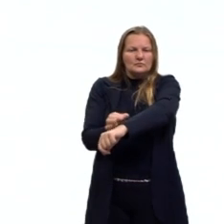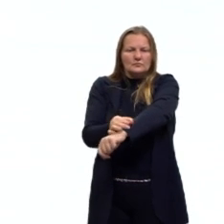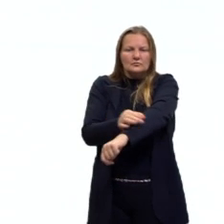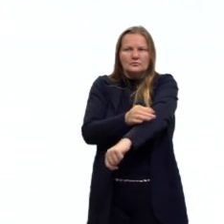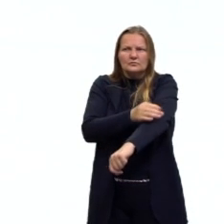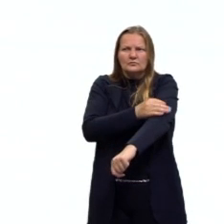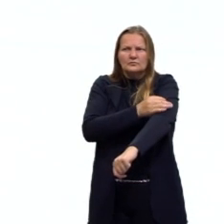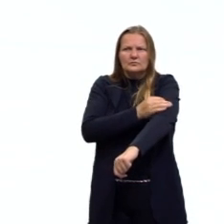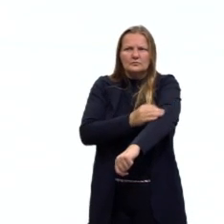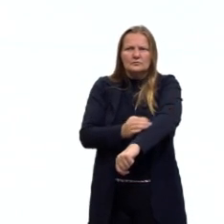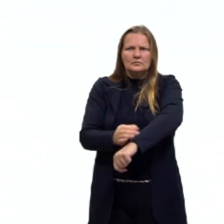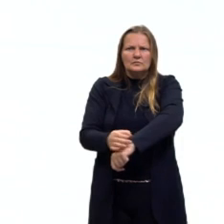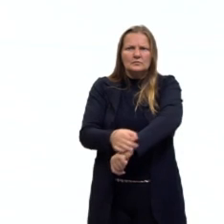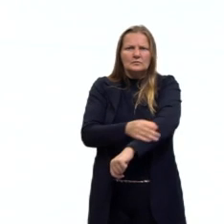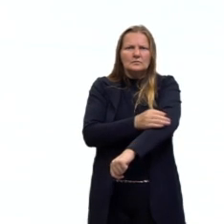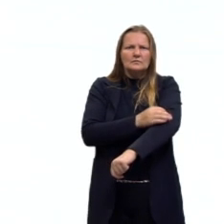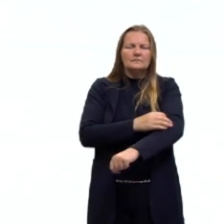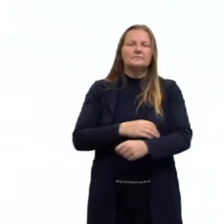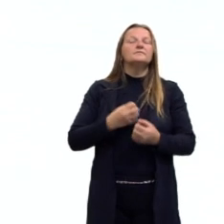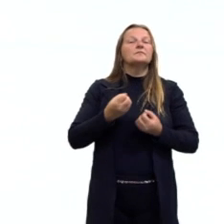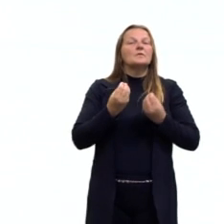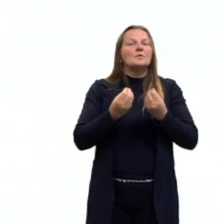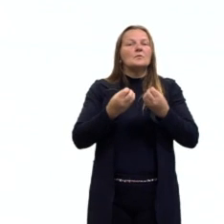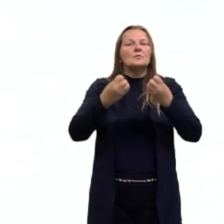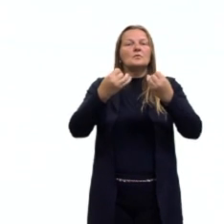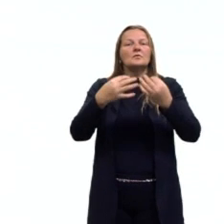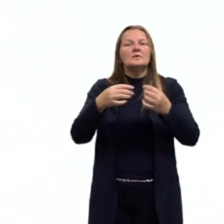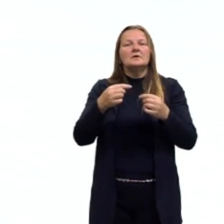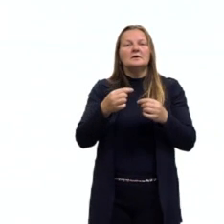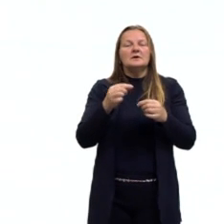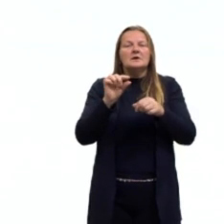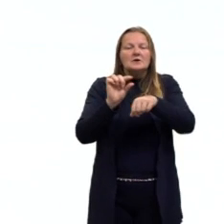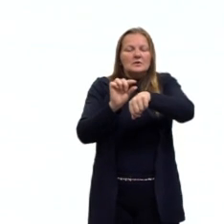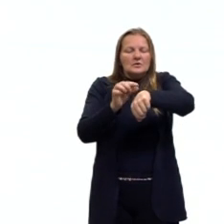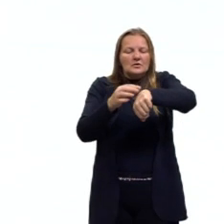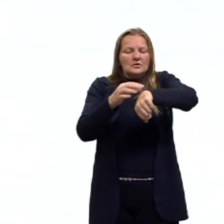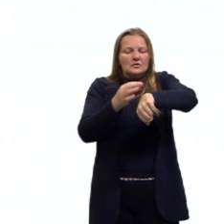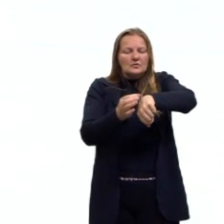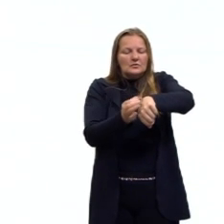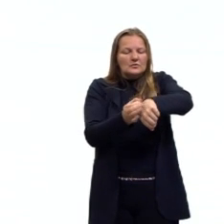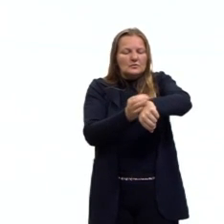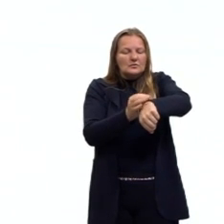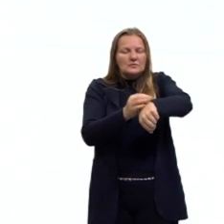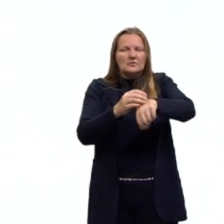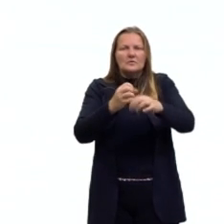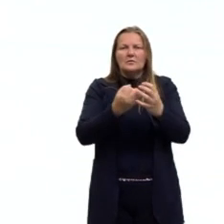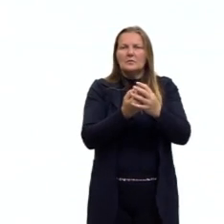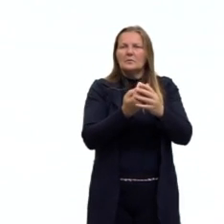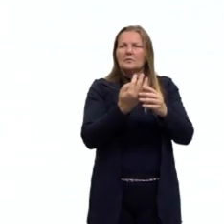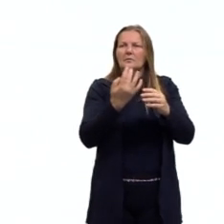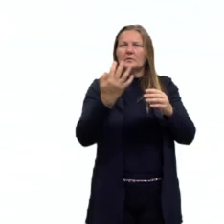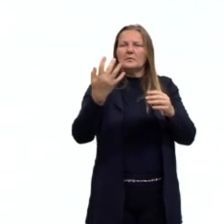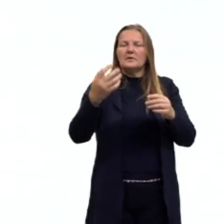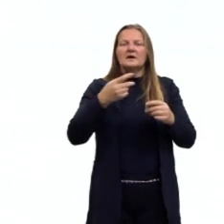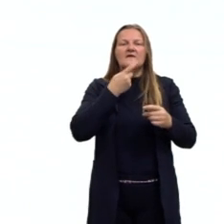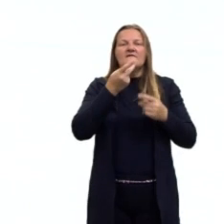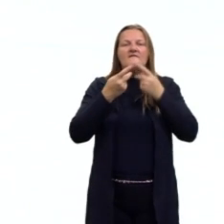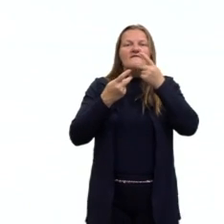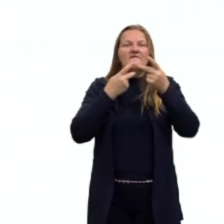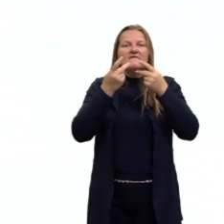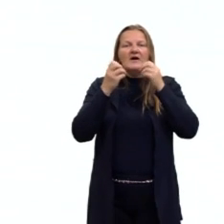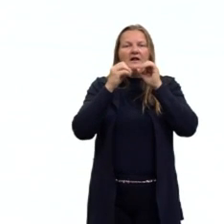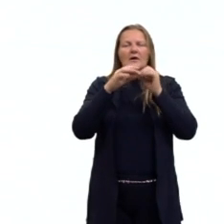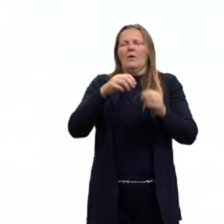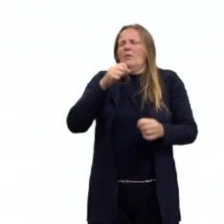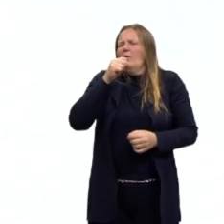A transmissão do sarampo é dada por gotículas de secreção, pelo ar. Então, quando a pessoa fala, quando a pessoa